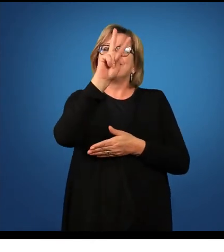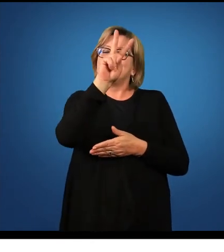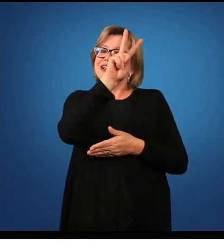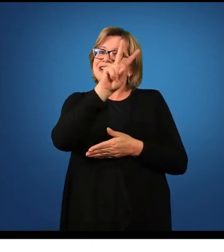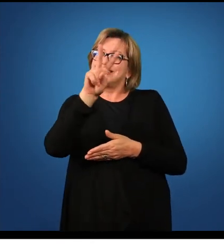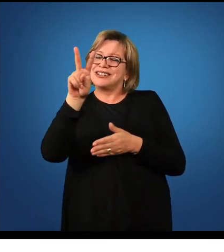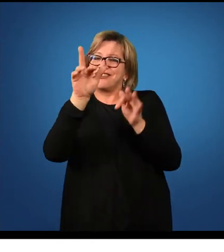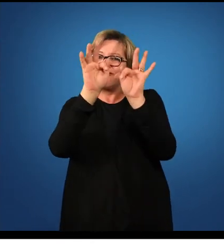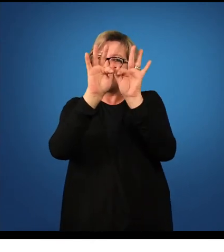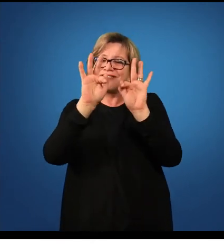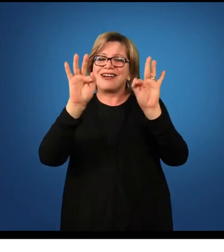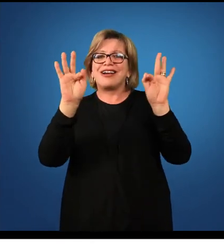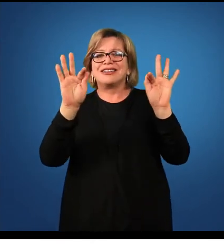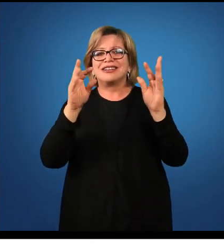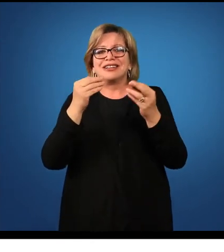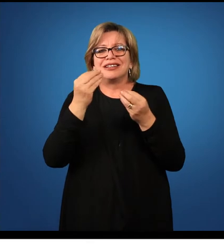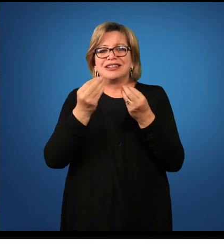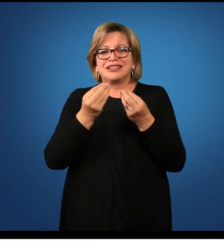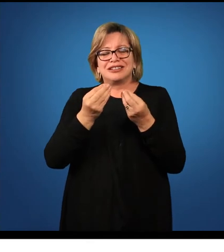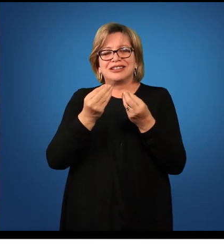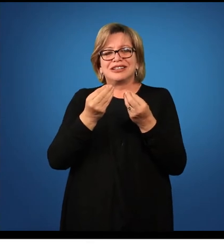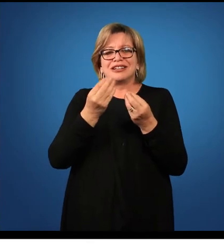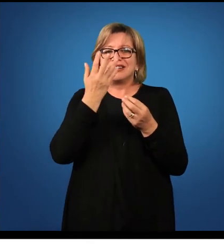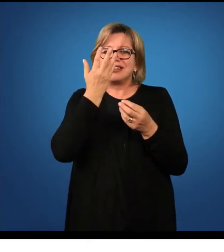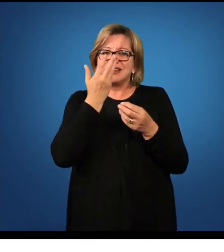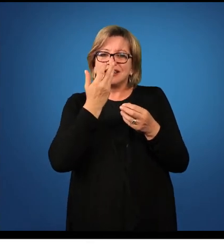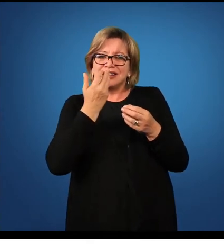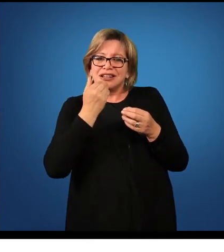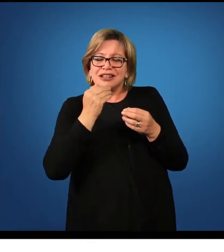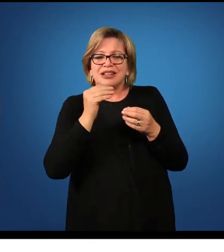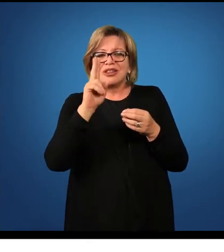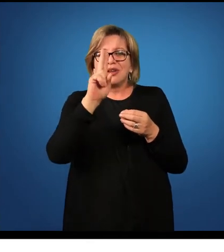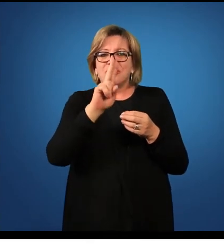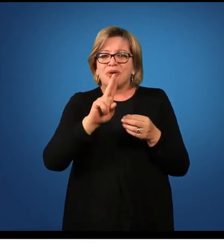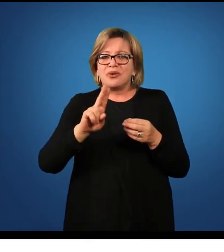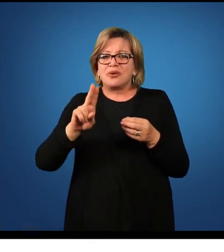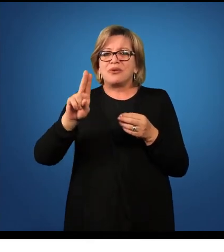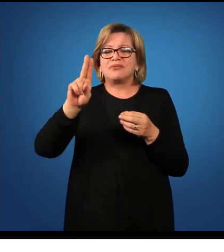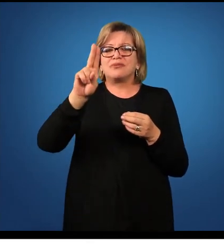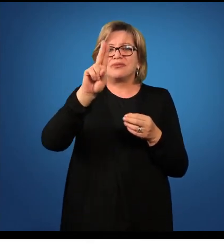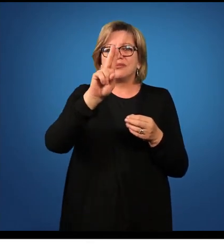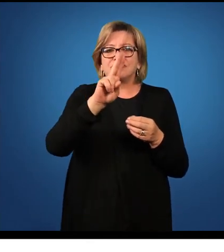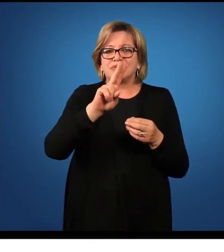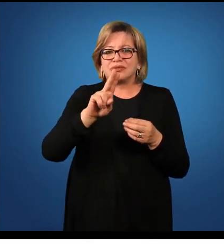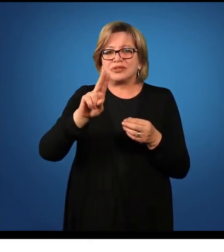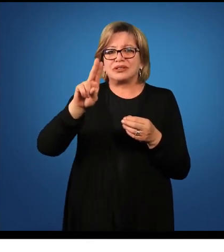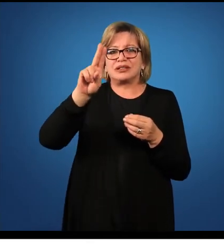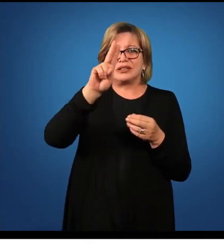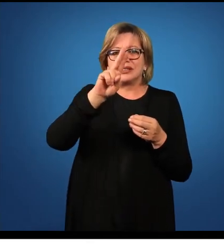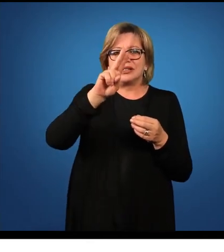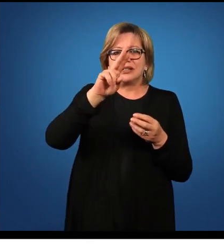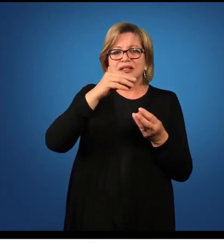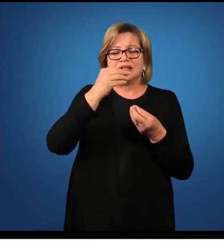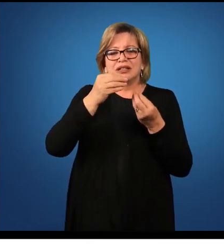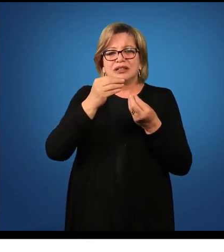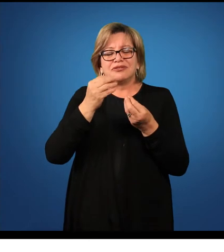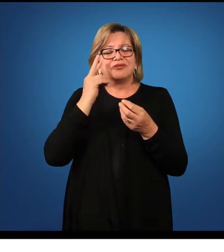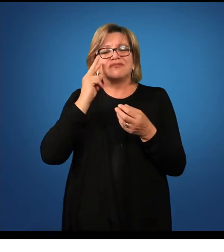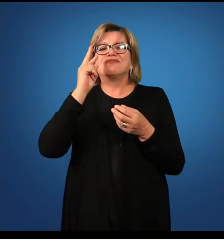crianças, que usa-se no latim o termo menino, para puer,